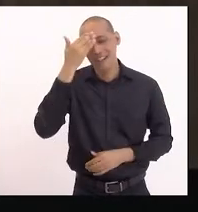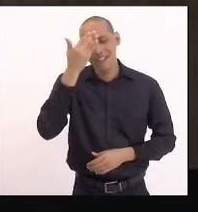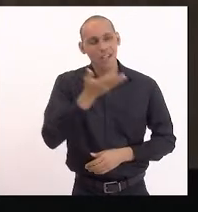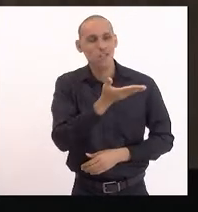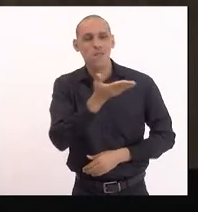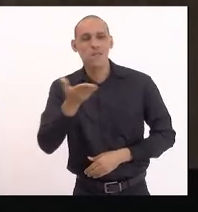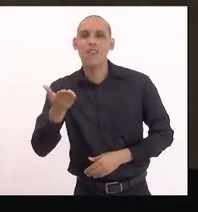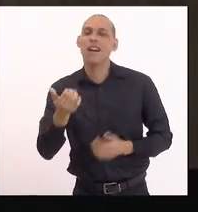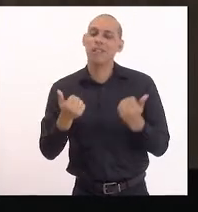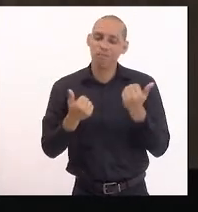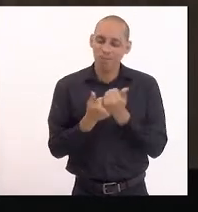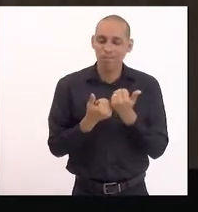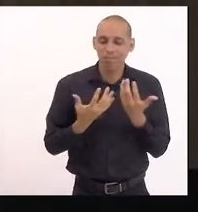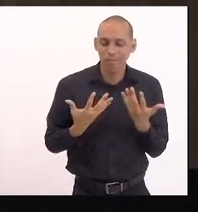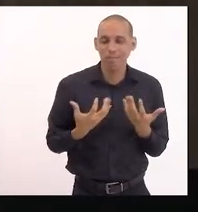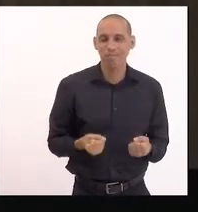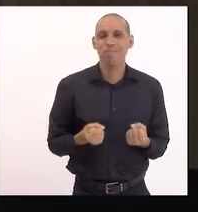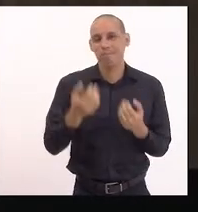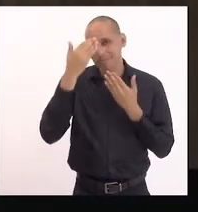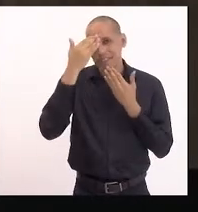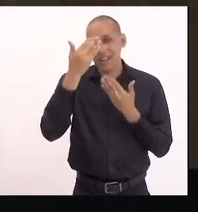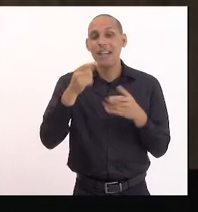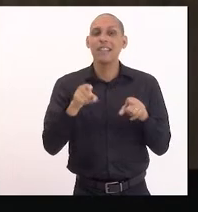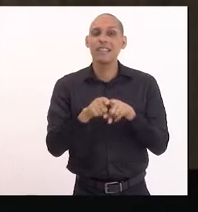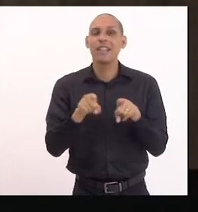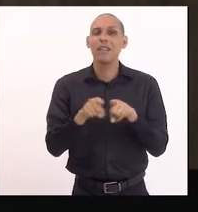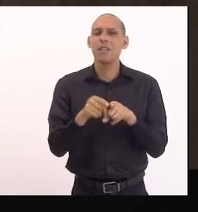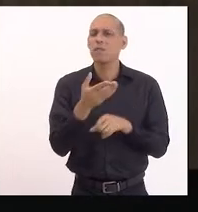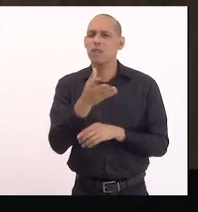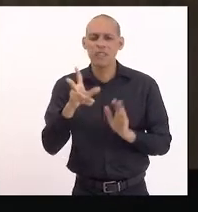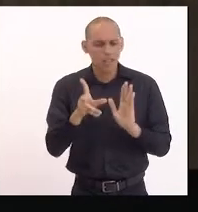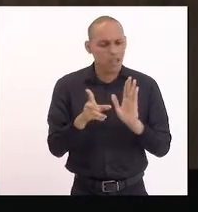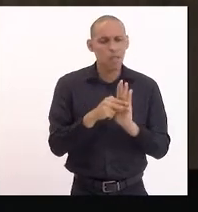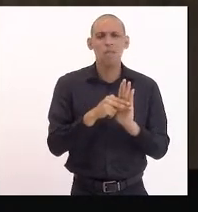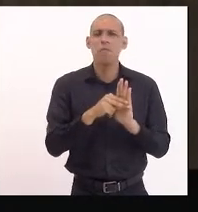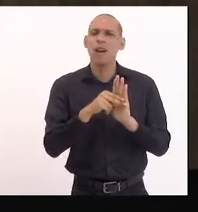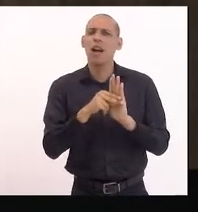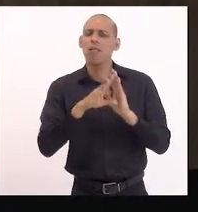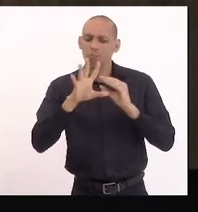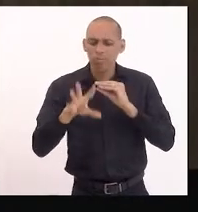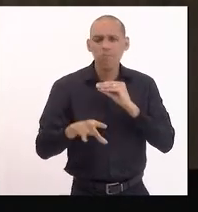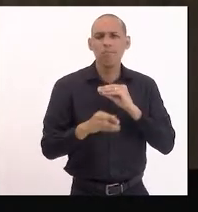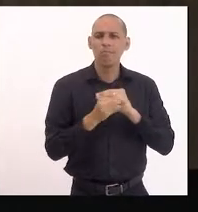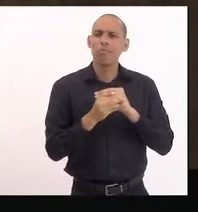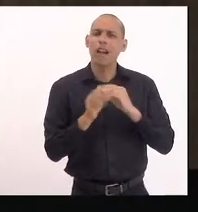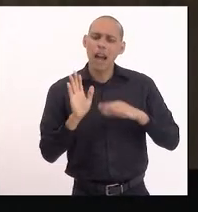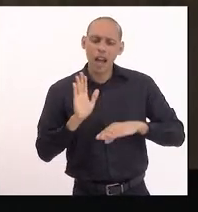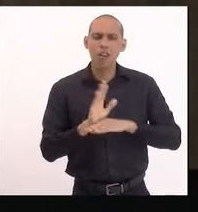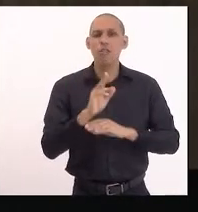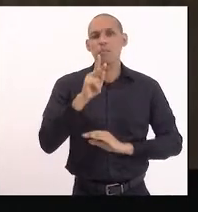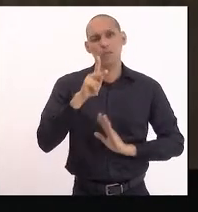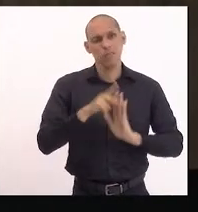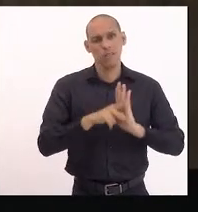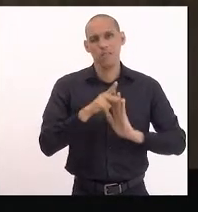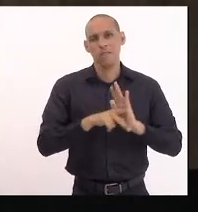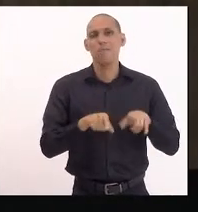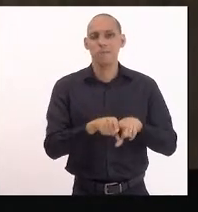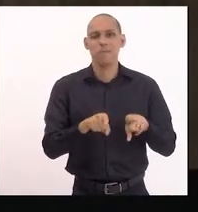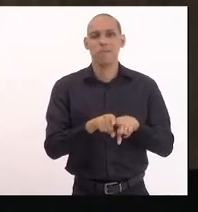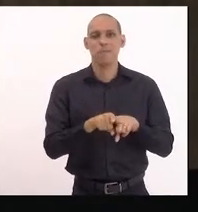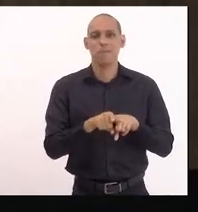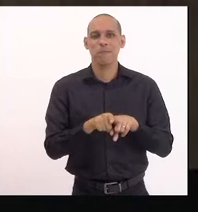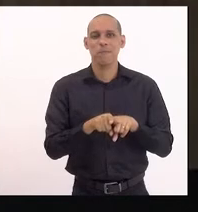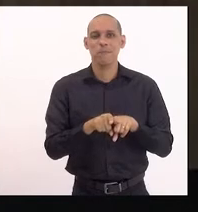votaram favorável no projeto, aos nossos pares que colocaram emendas que enriqueceram o projeto e que estão, e são